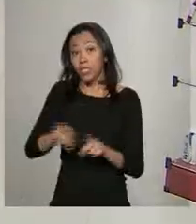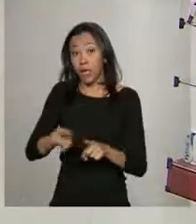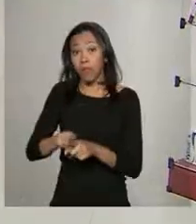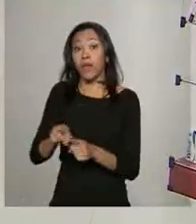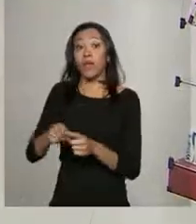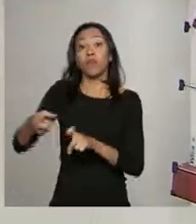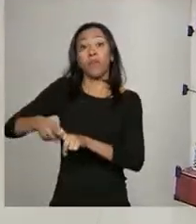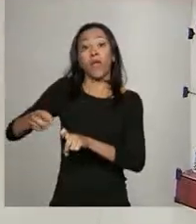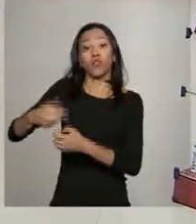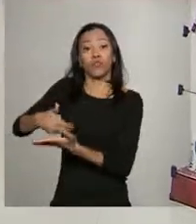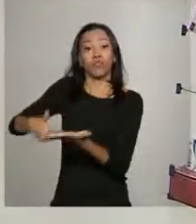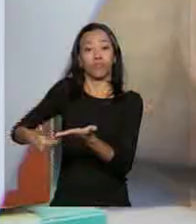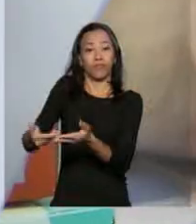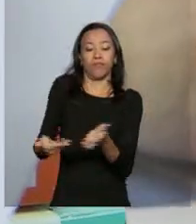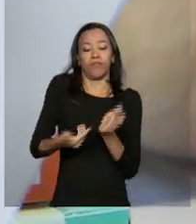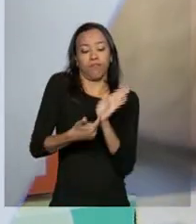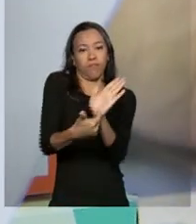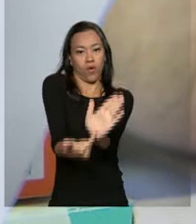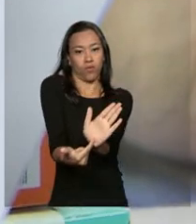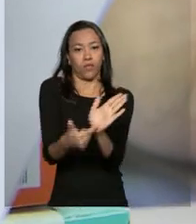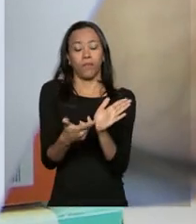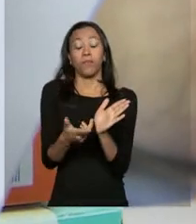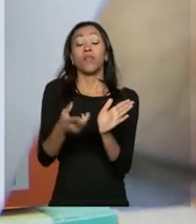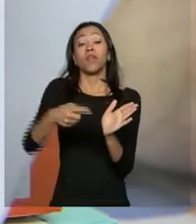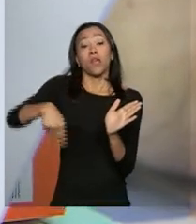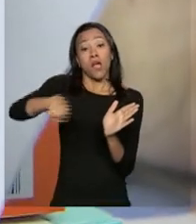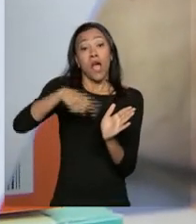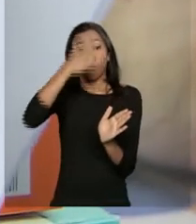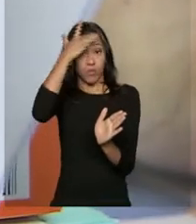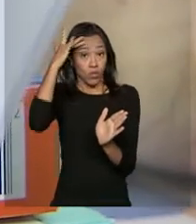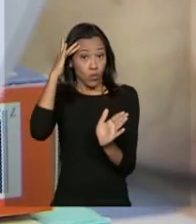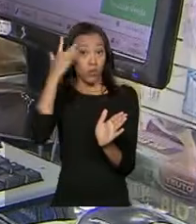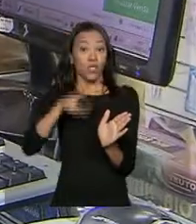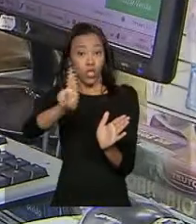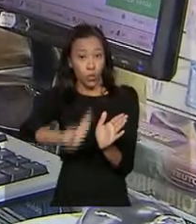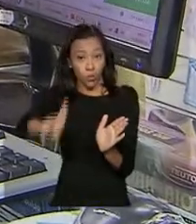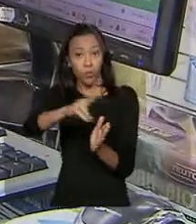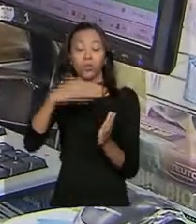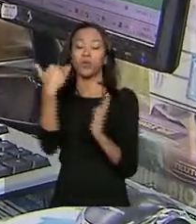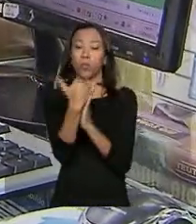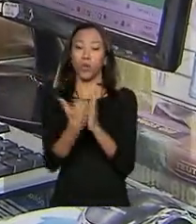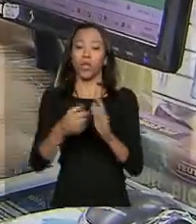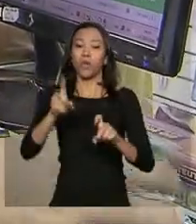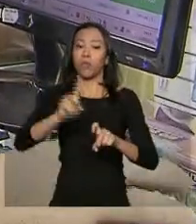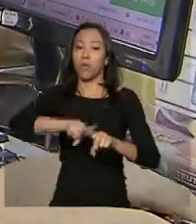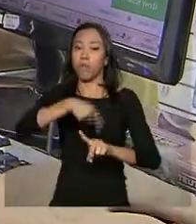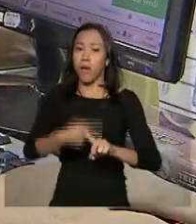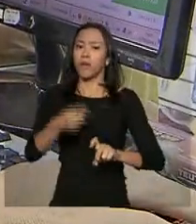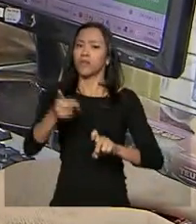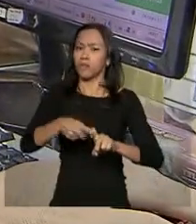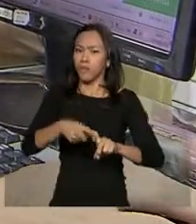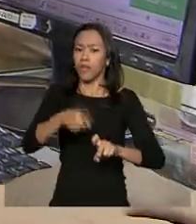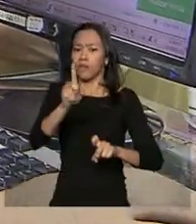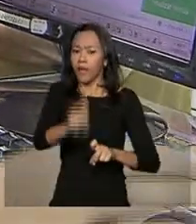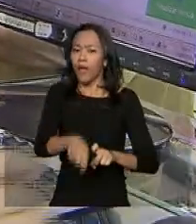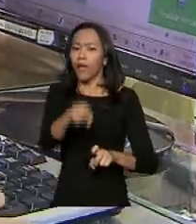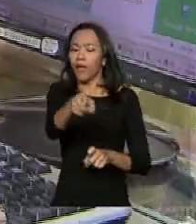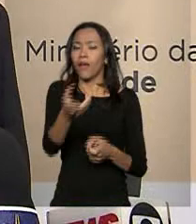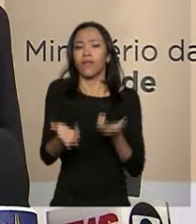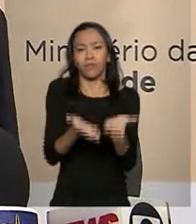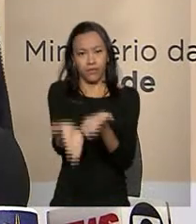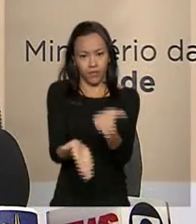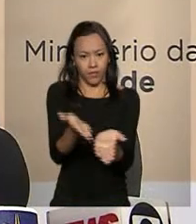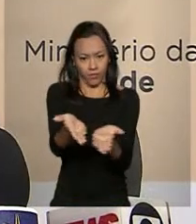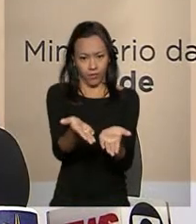Segundo o Ministério da Saúde, os pacientes do Mais Médicos representam 11% de quem é atendido pelo Farmácia Popular.